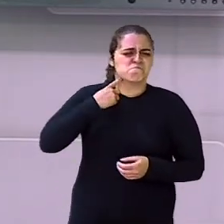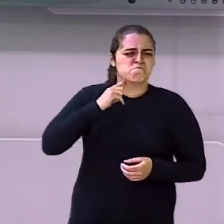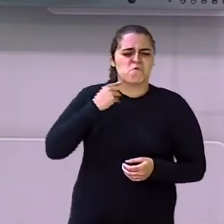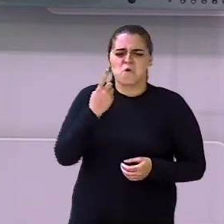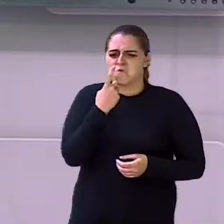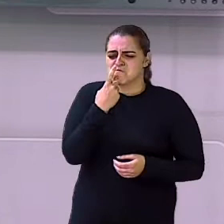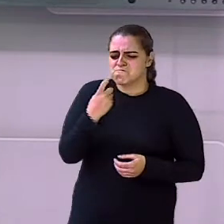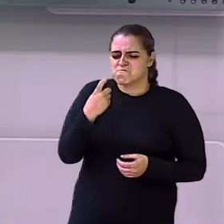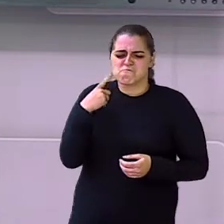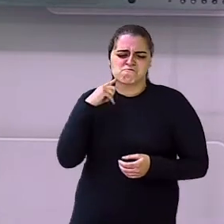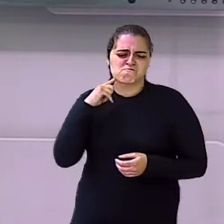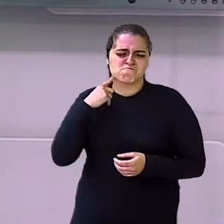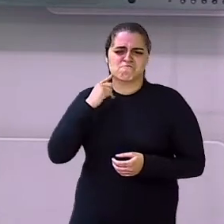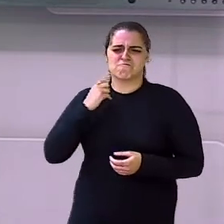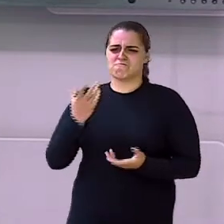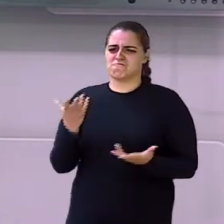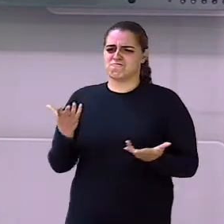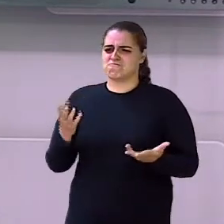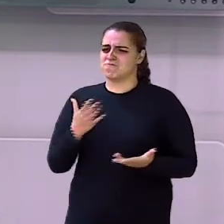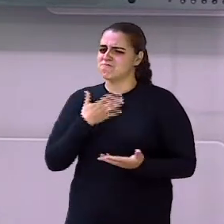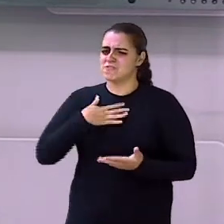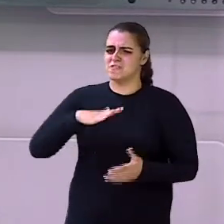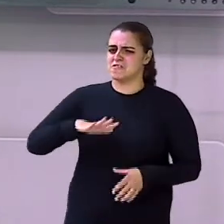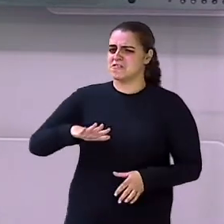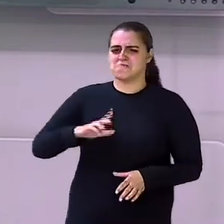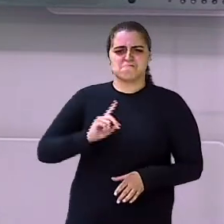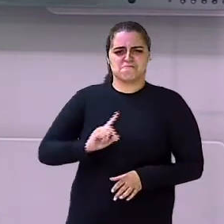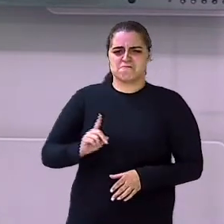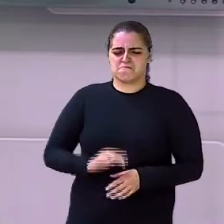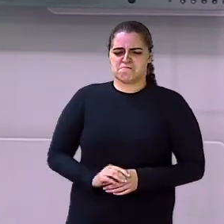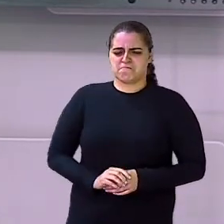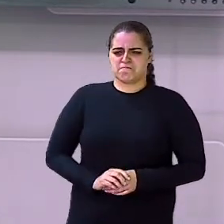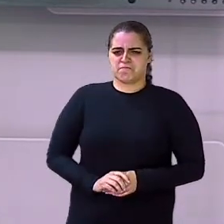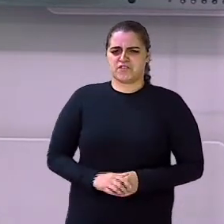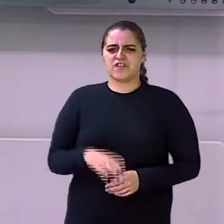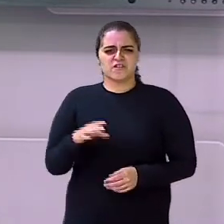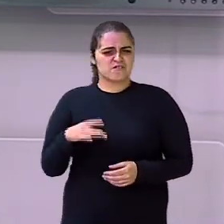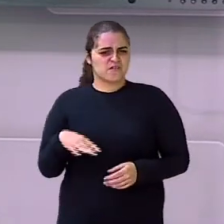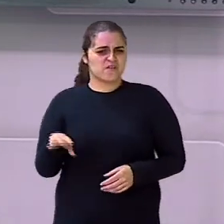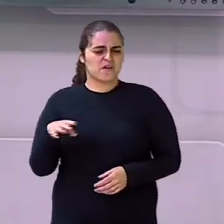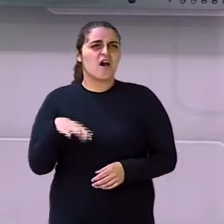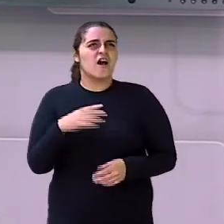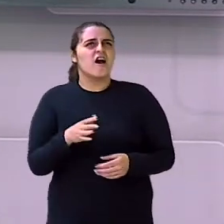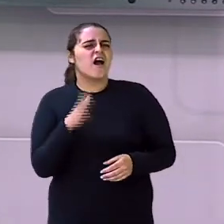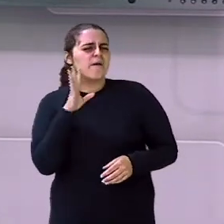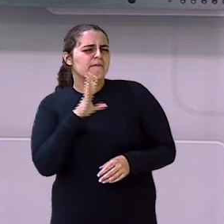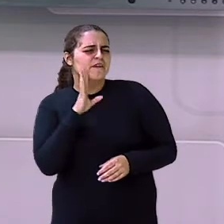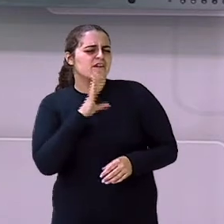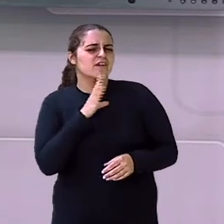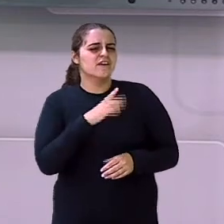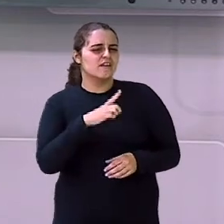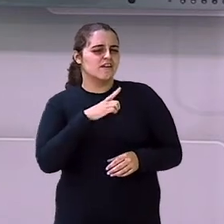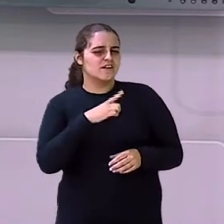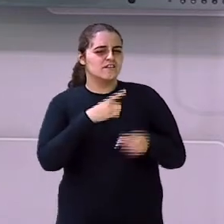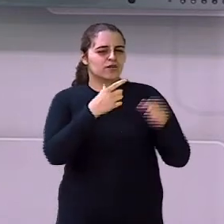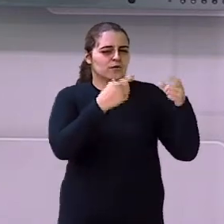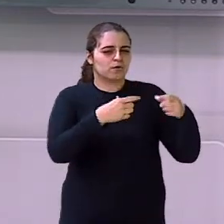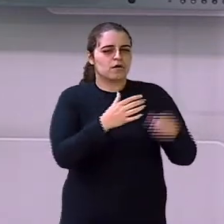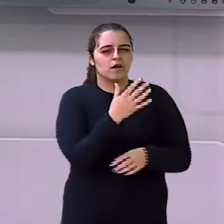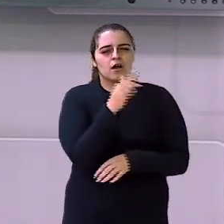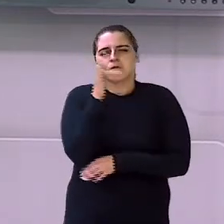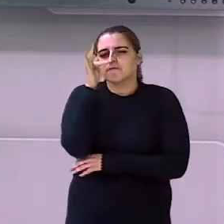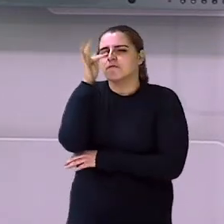da sujeira? Ninguém gosta de viver assim Não é legal você ter um jardim bonito Uma